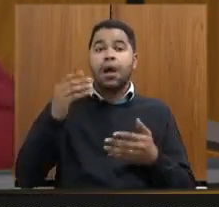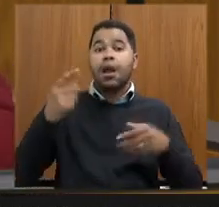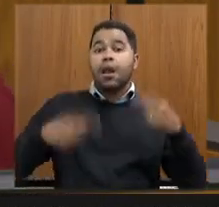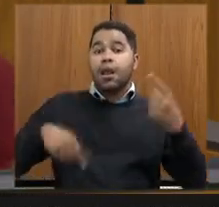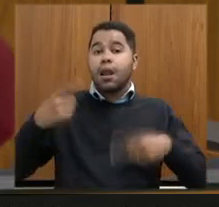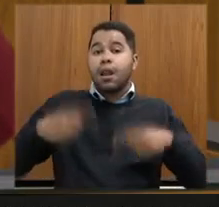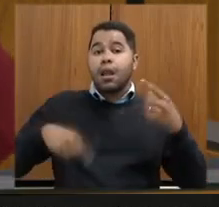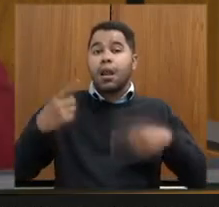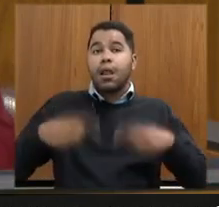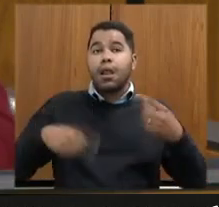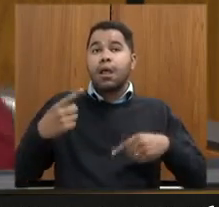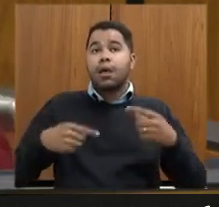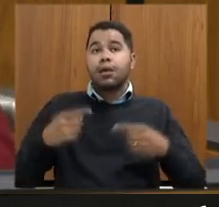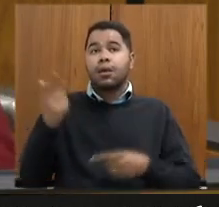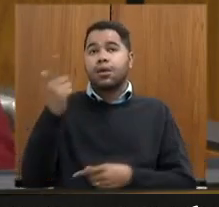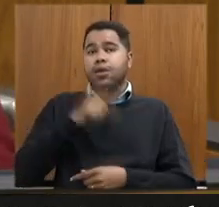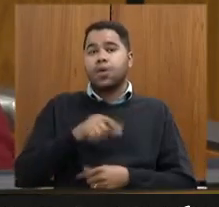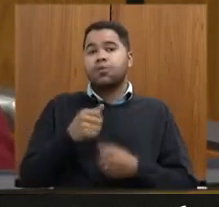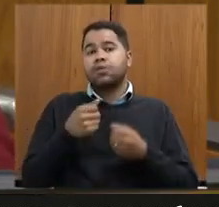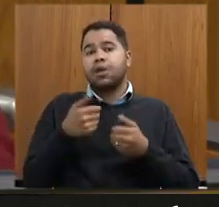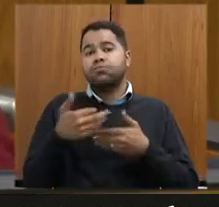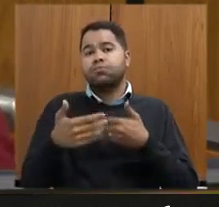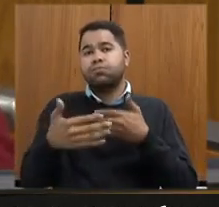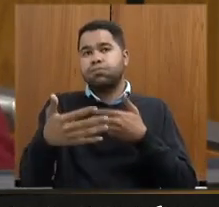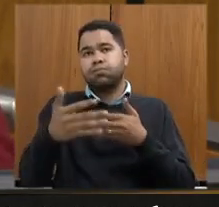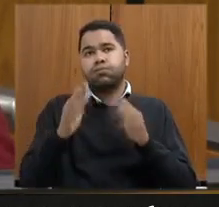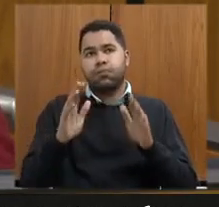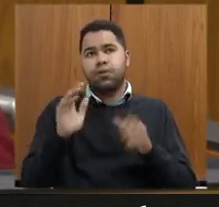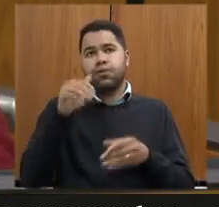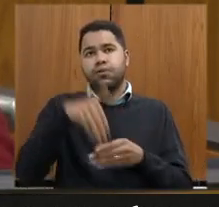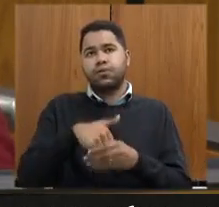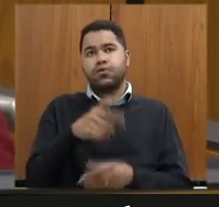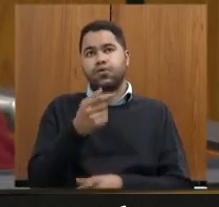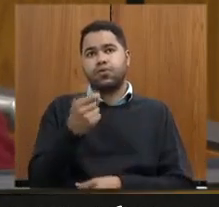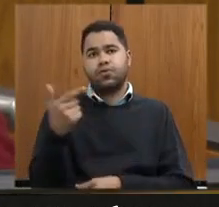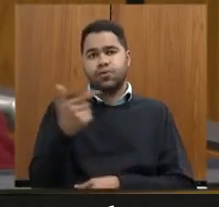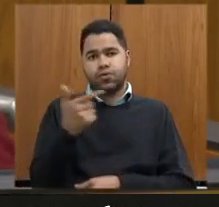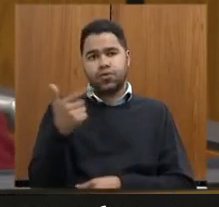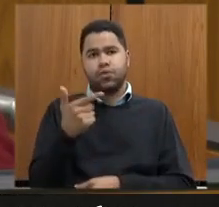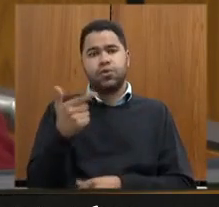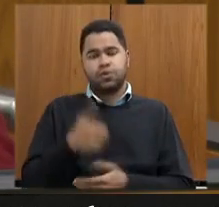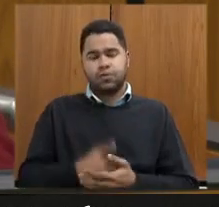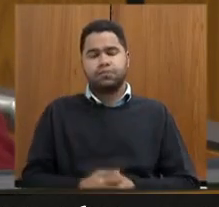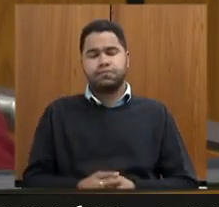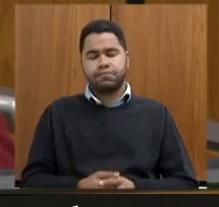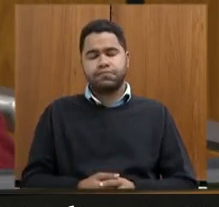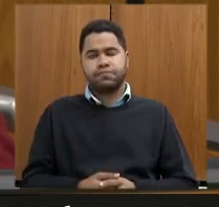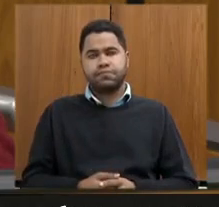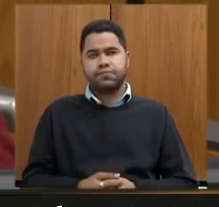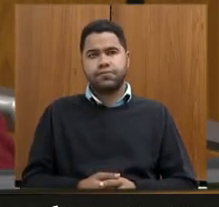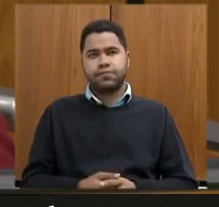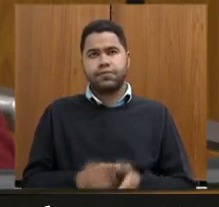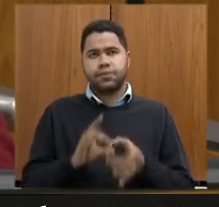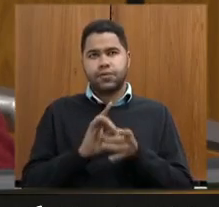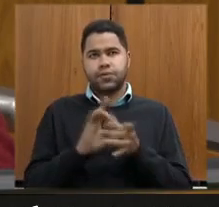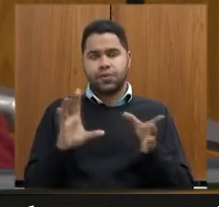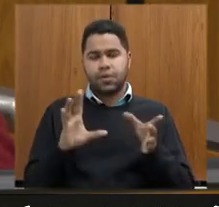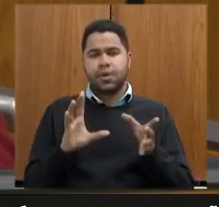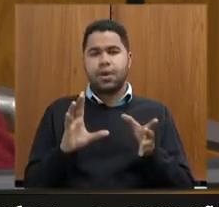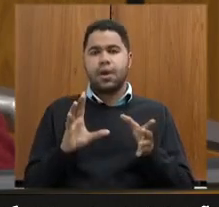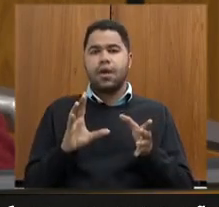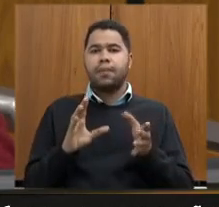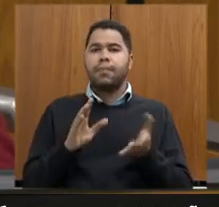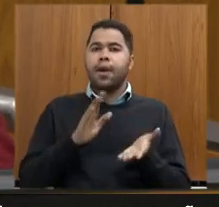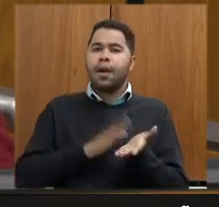conteúdo ele não consegue fluir mas foi votado em 2022 deputado o licenciamento para a